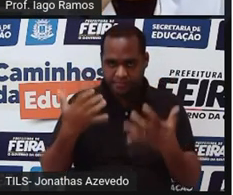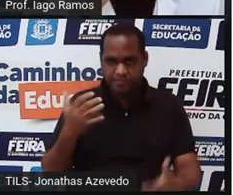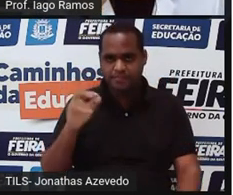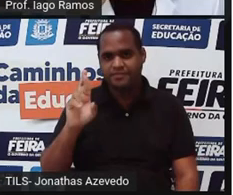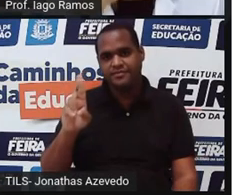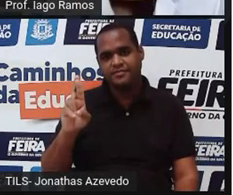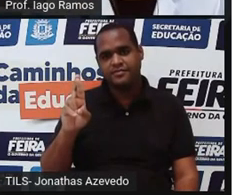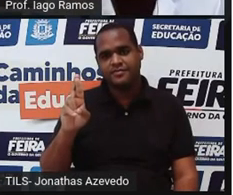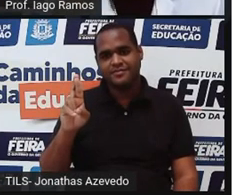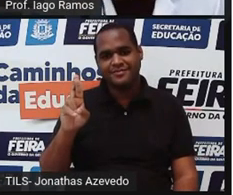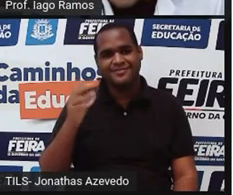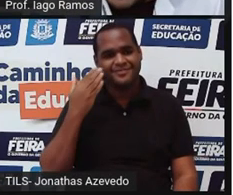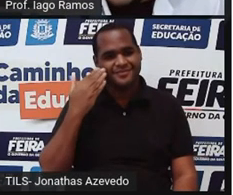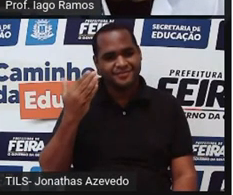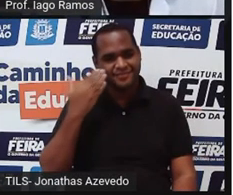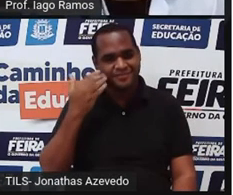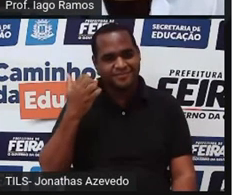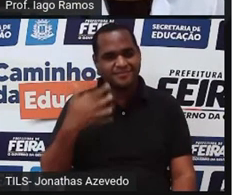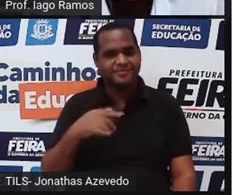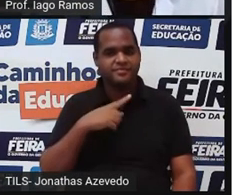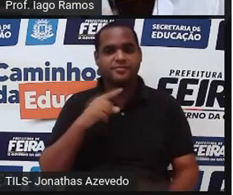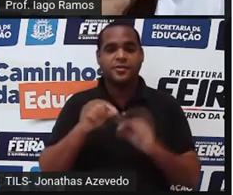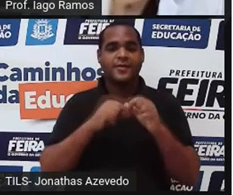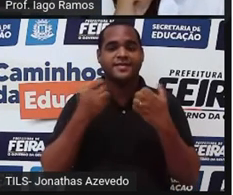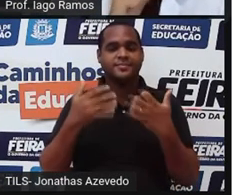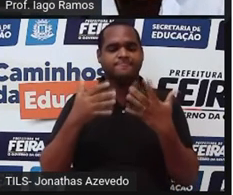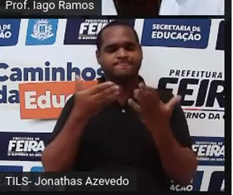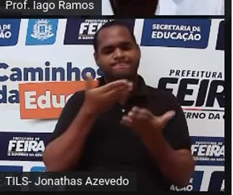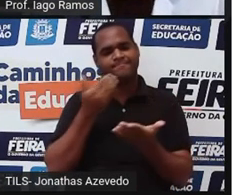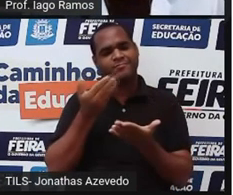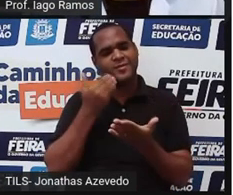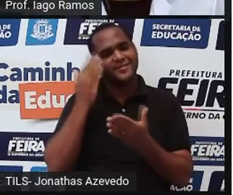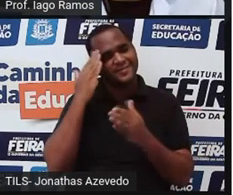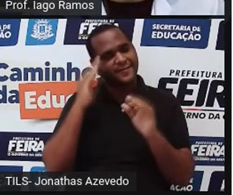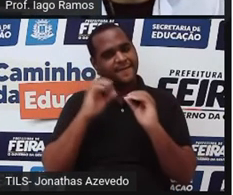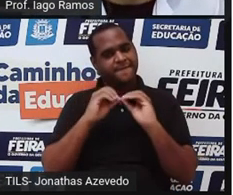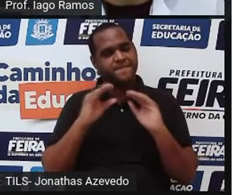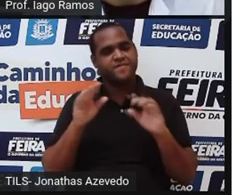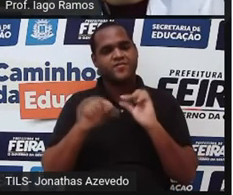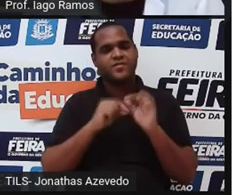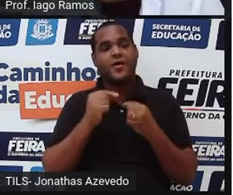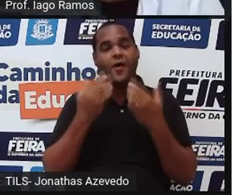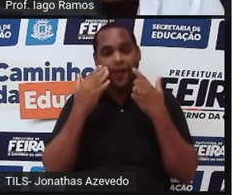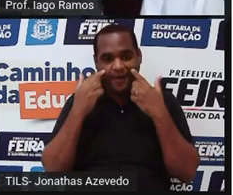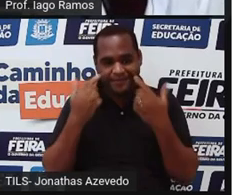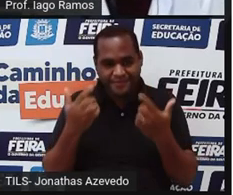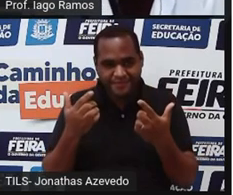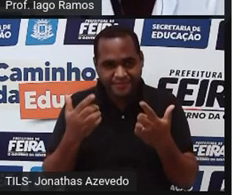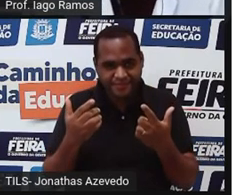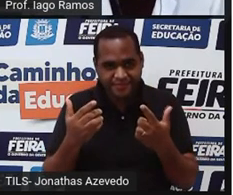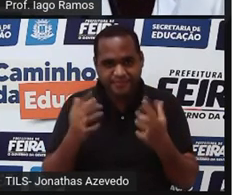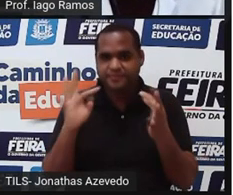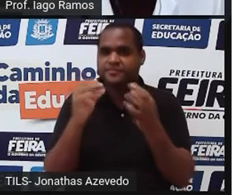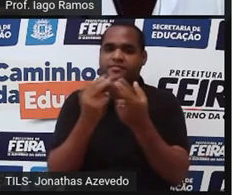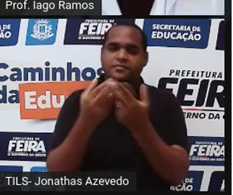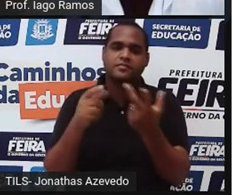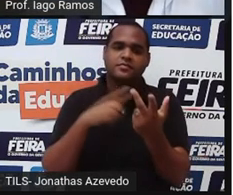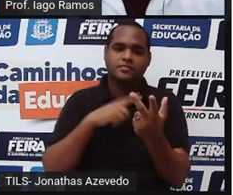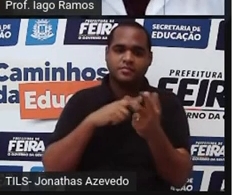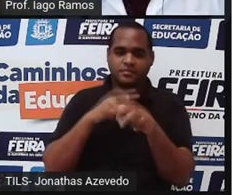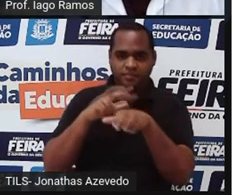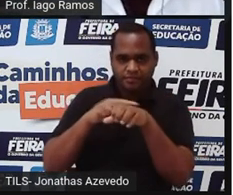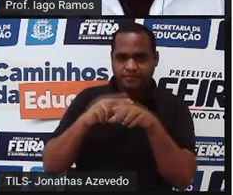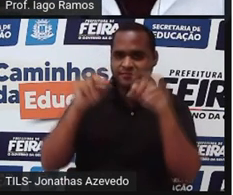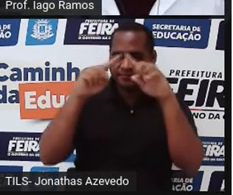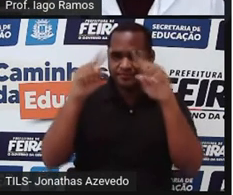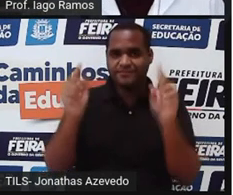números reais certo? Mas tem um esquema aqui muito melhor para entender olha só toda aquela parte de verde é o